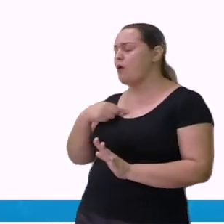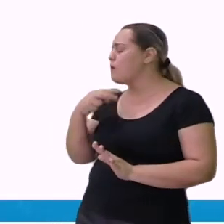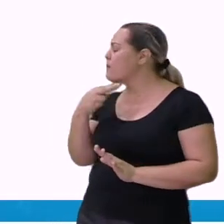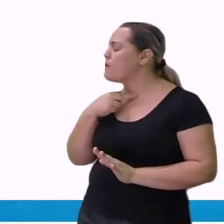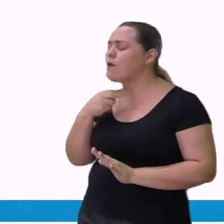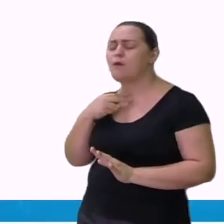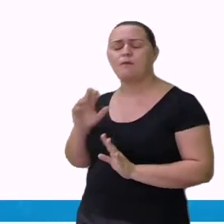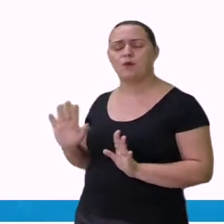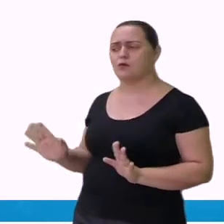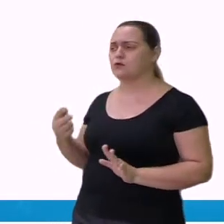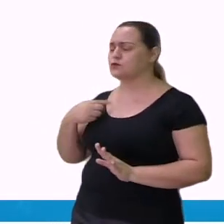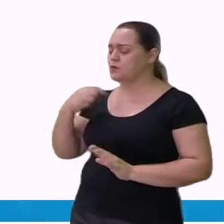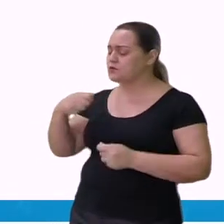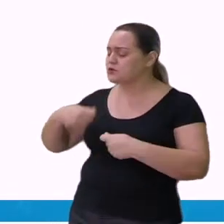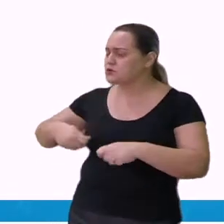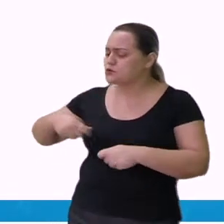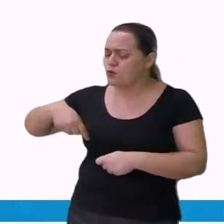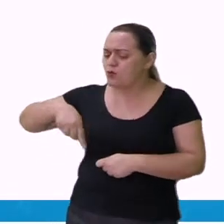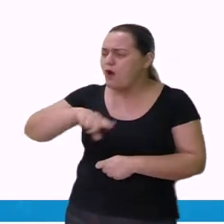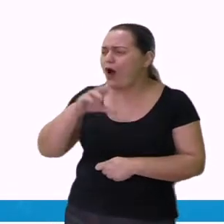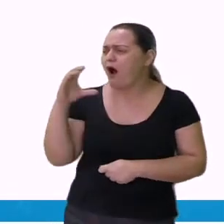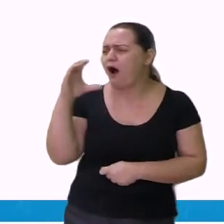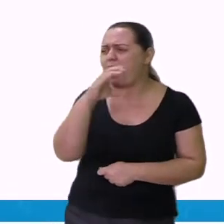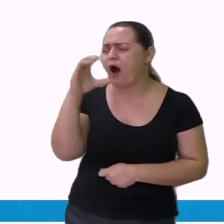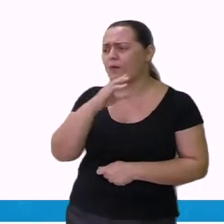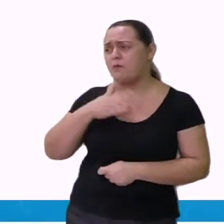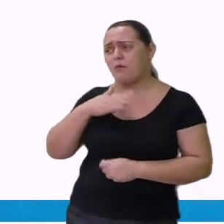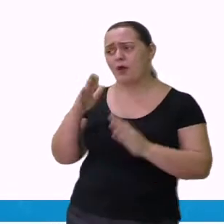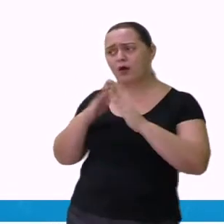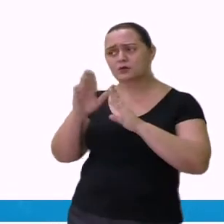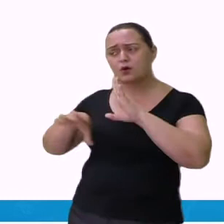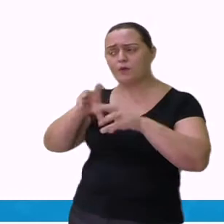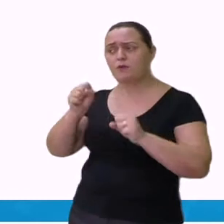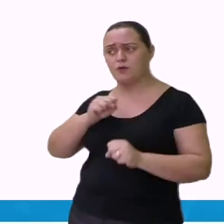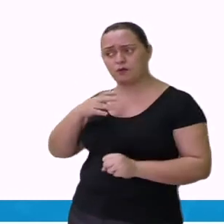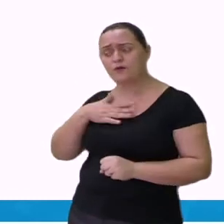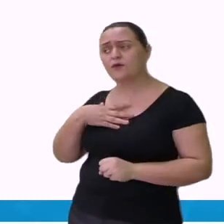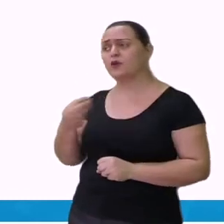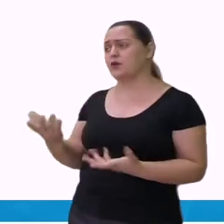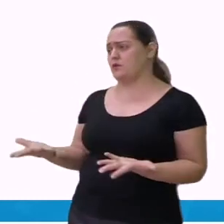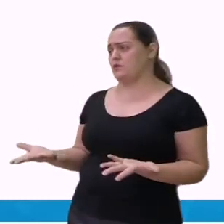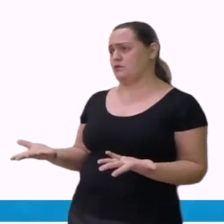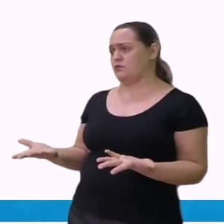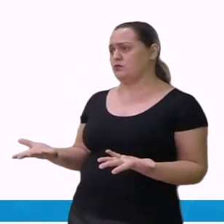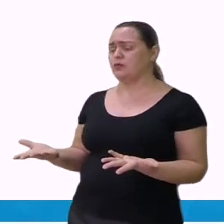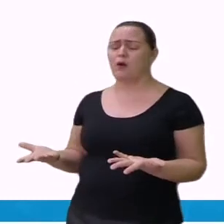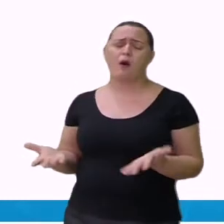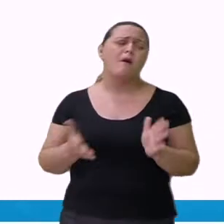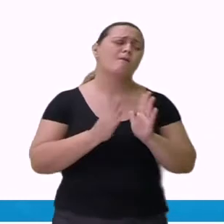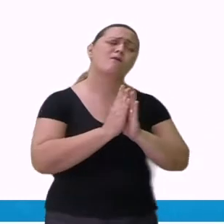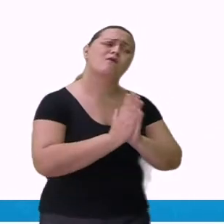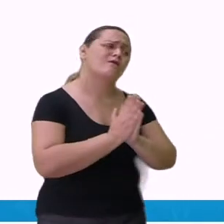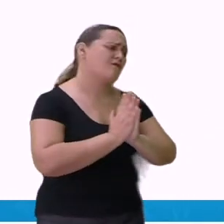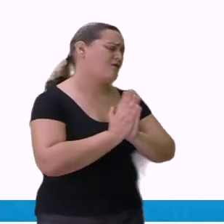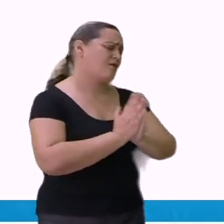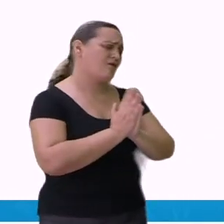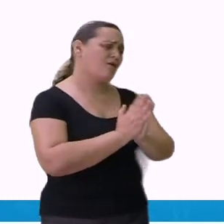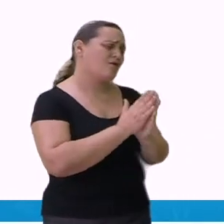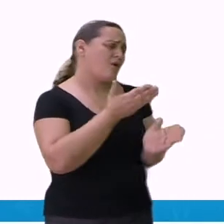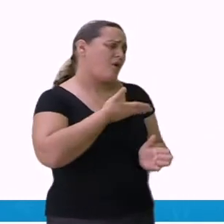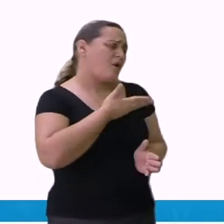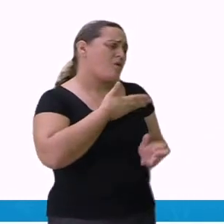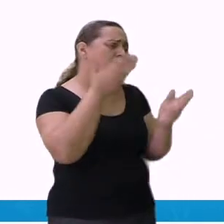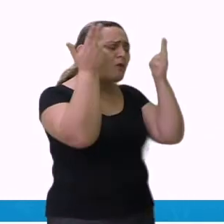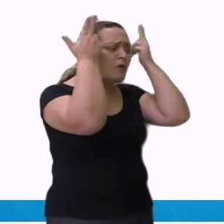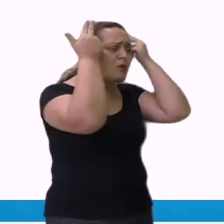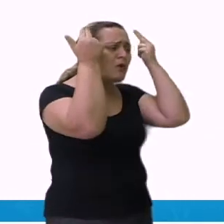posso. Tenho de ir correndo para casa e amarrar meus filhinhos. Não faça isso comigo, compadre coelho.